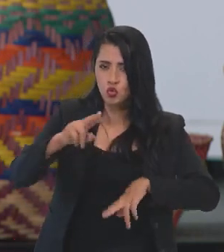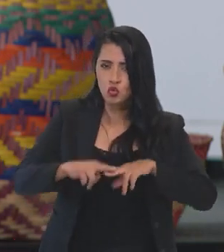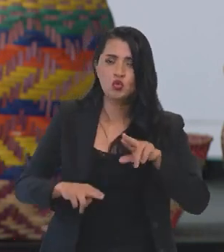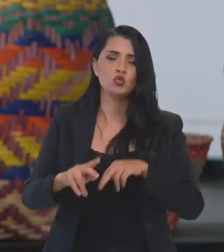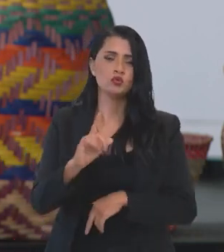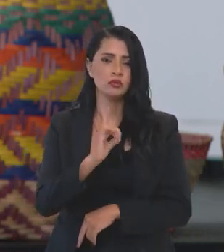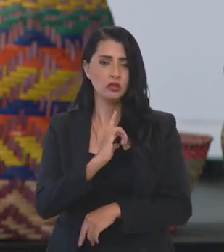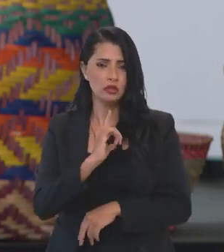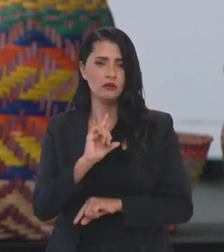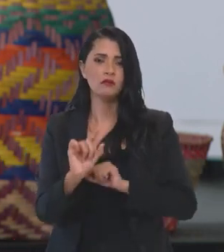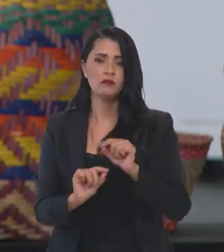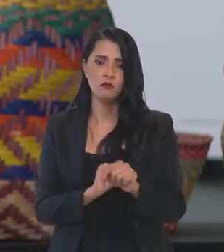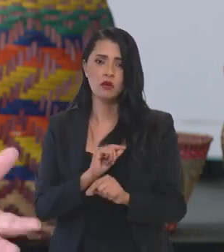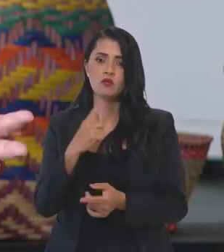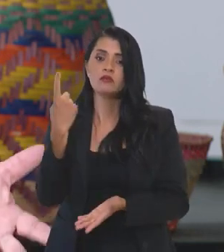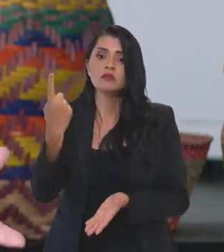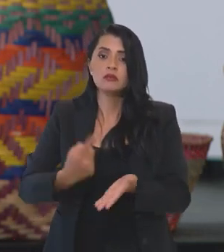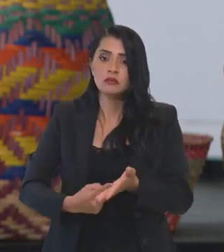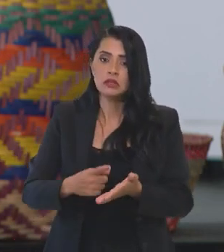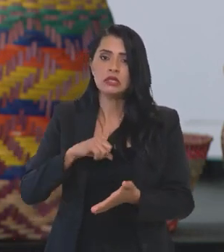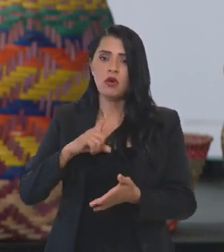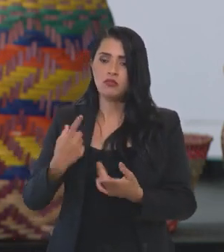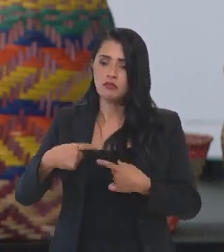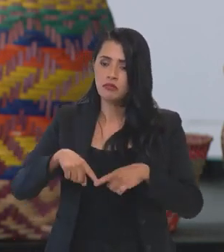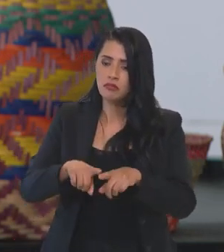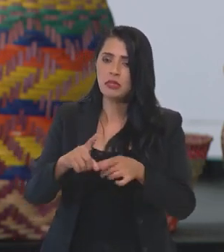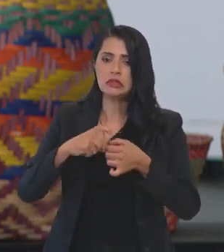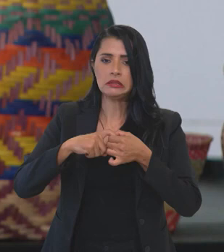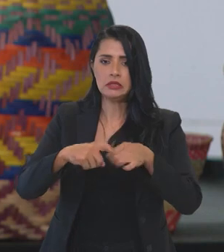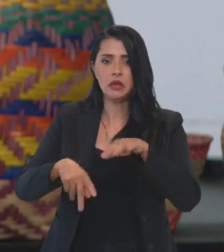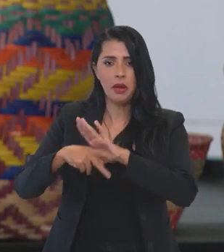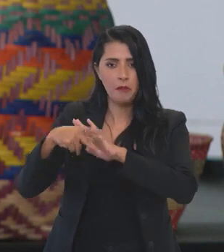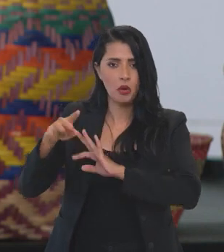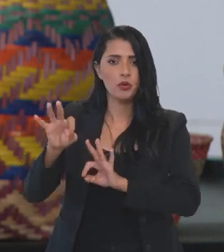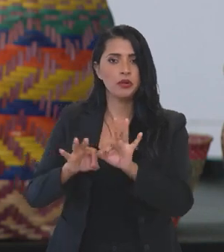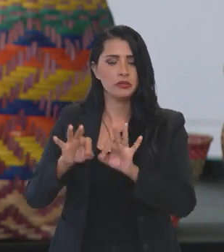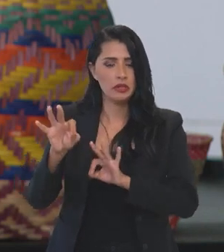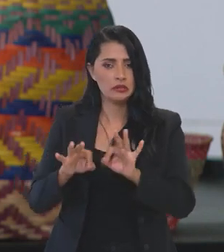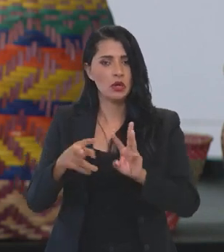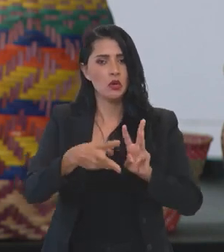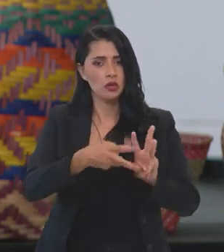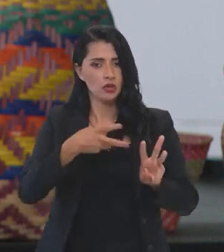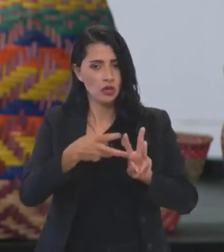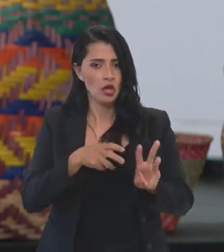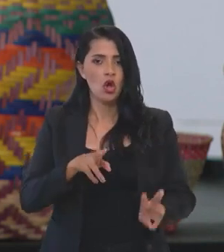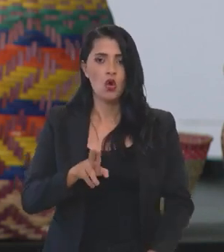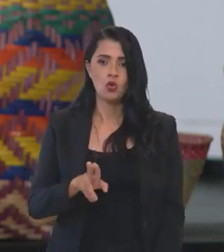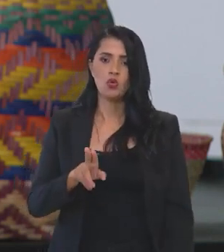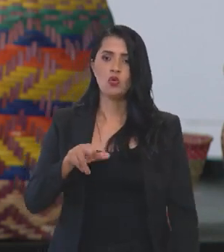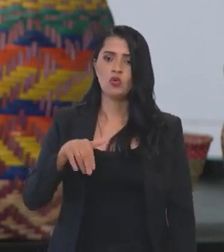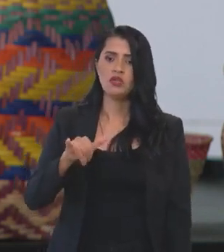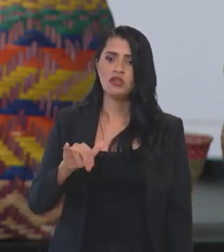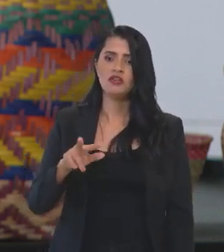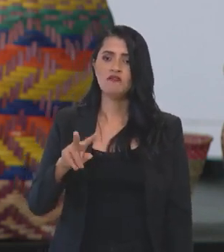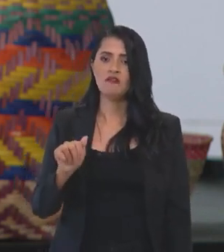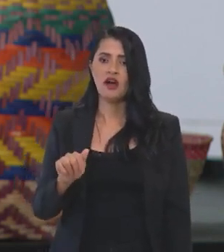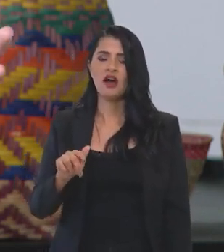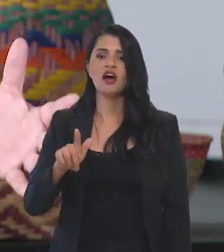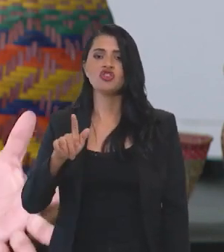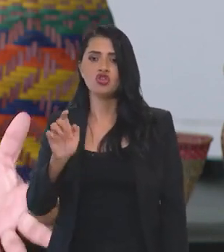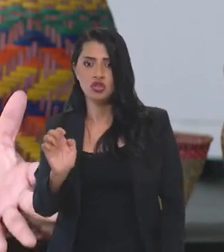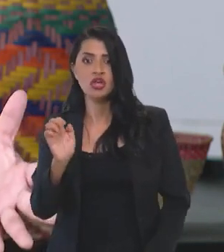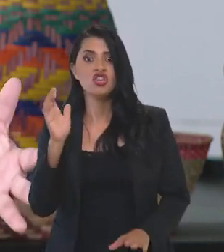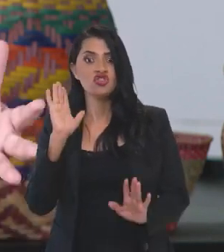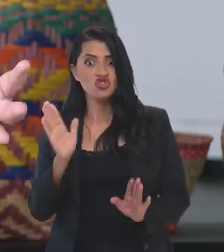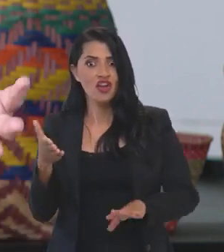nós tivemos a confirmação de parcerias com a própria organização indígena Univaja, já